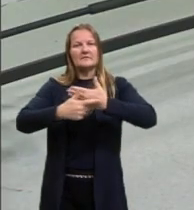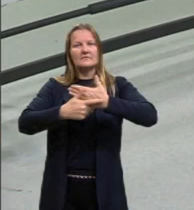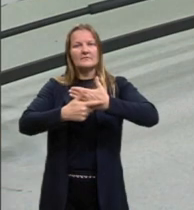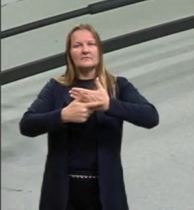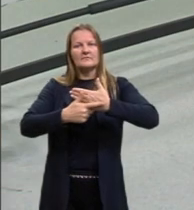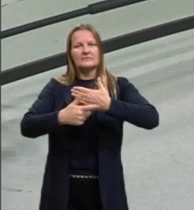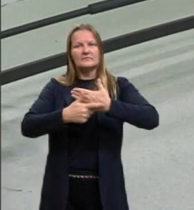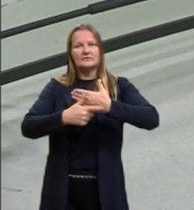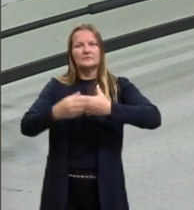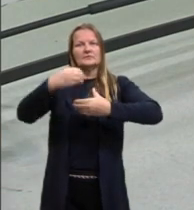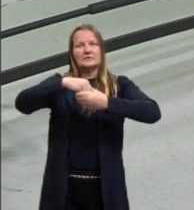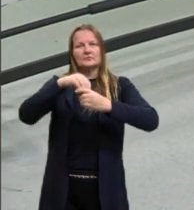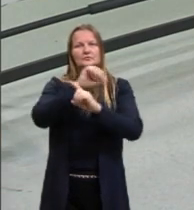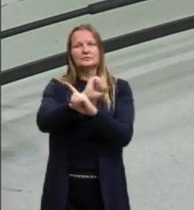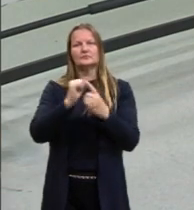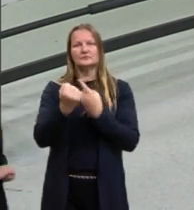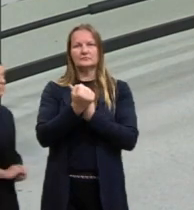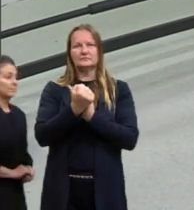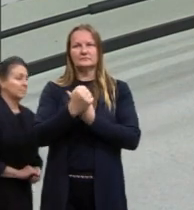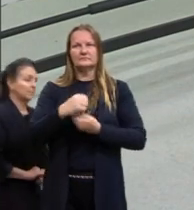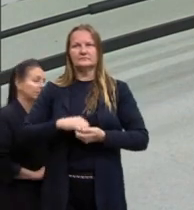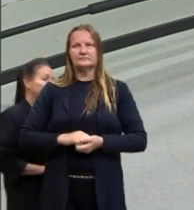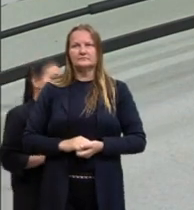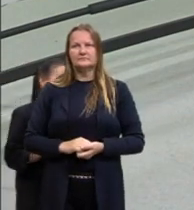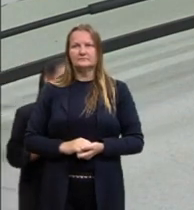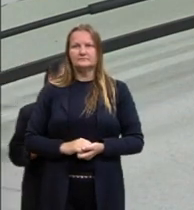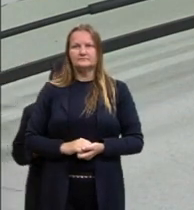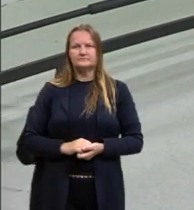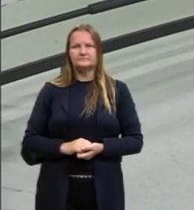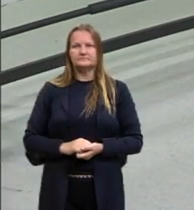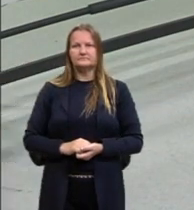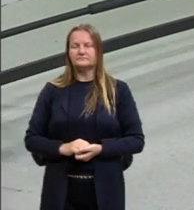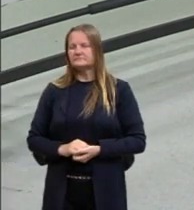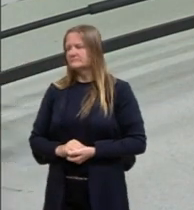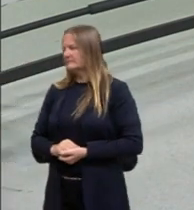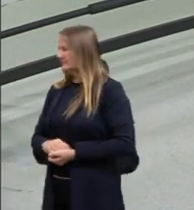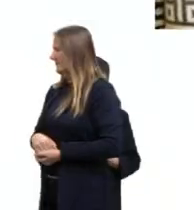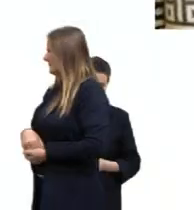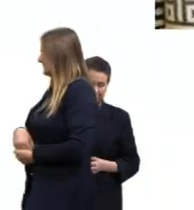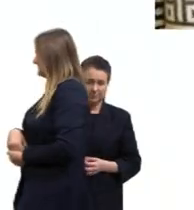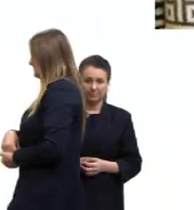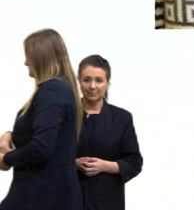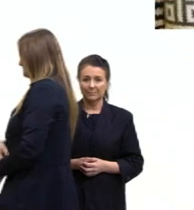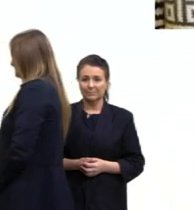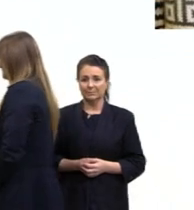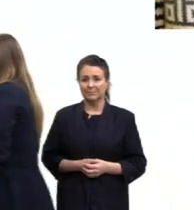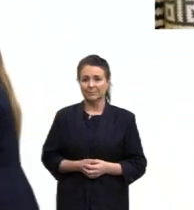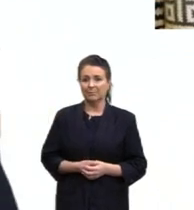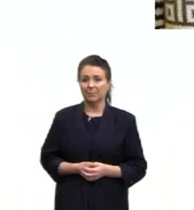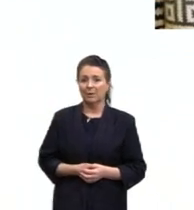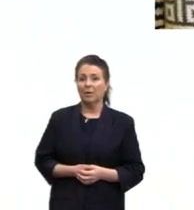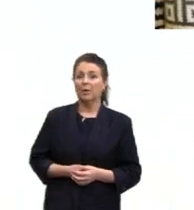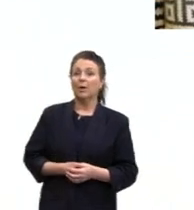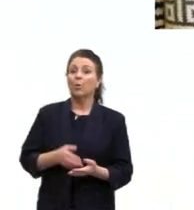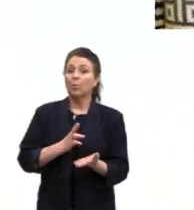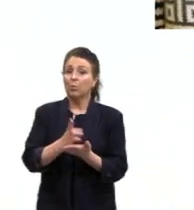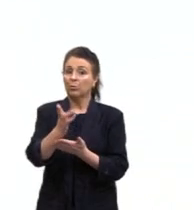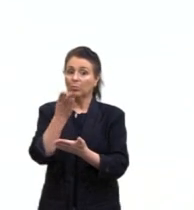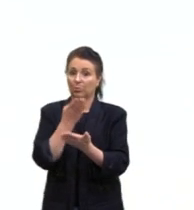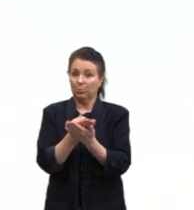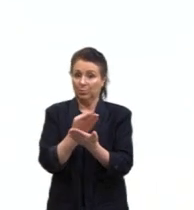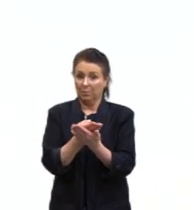dentro da sociedade, dentro da comunidade. Voltando aqui, então, para os nossos slides, vamos seguir?